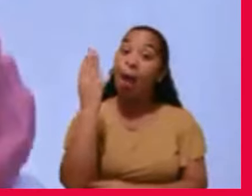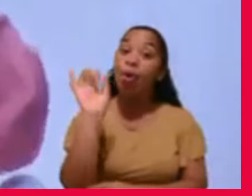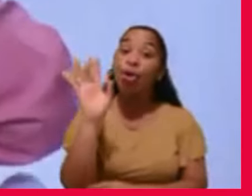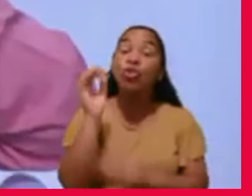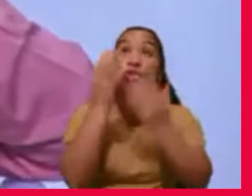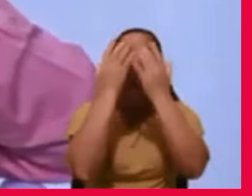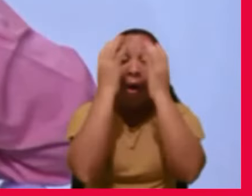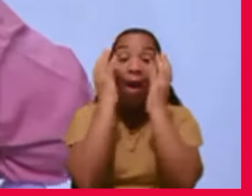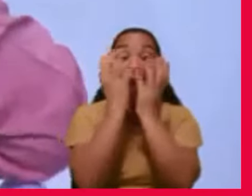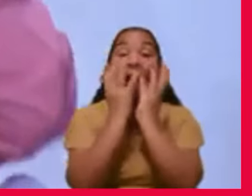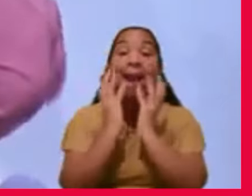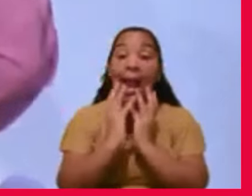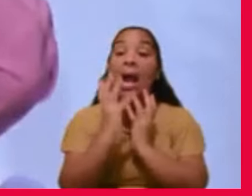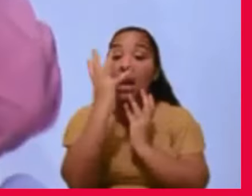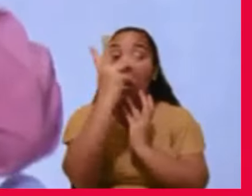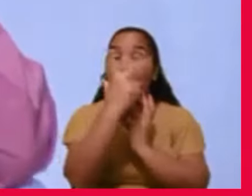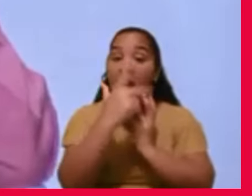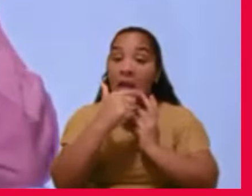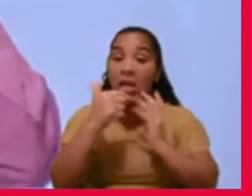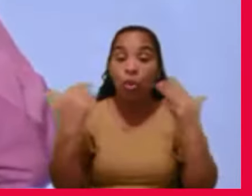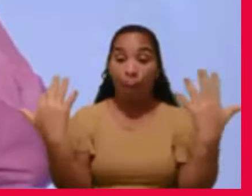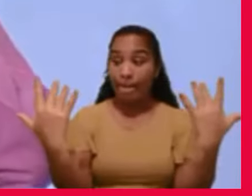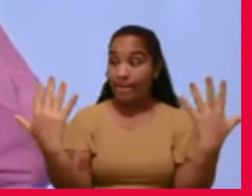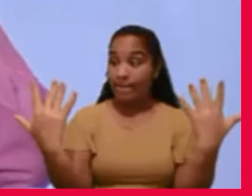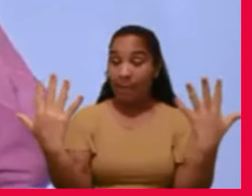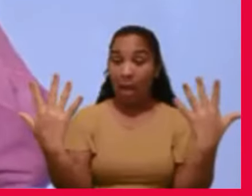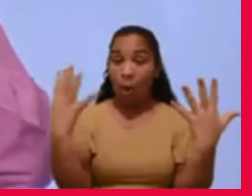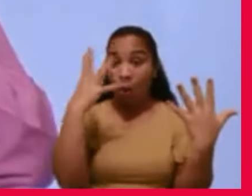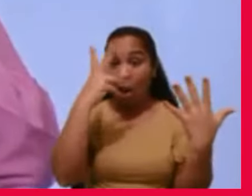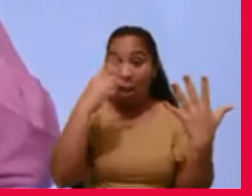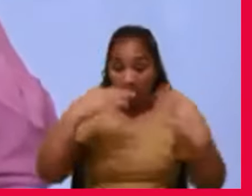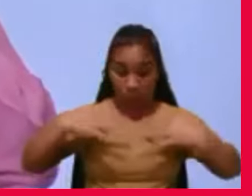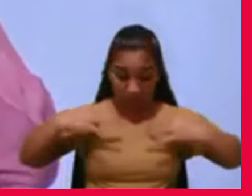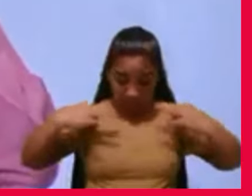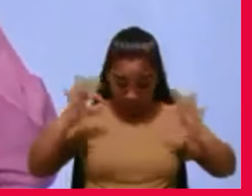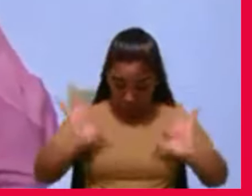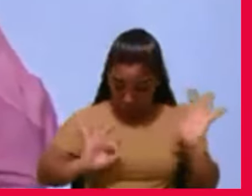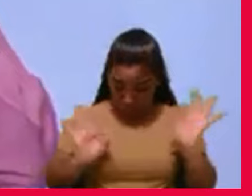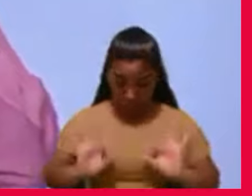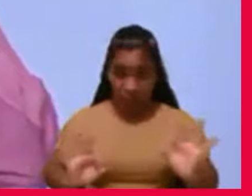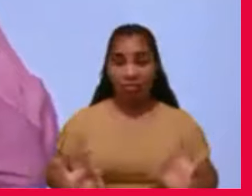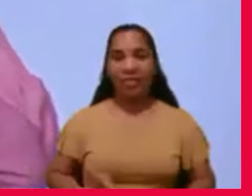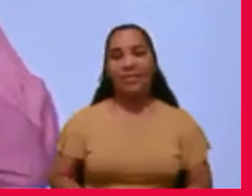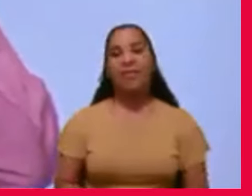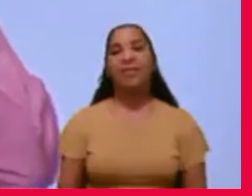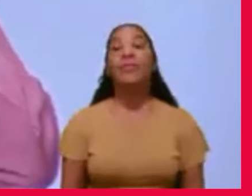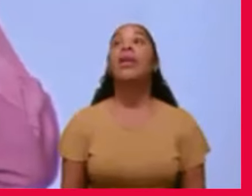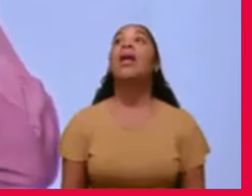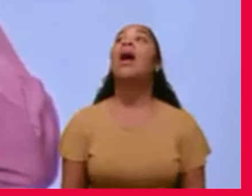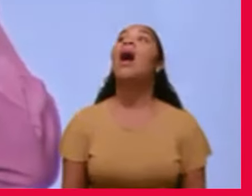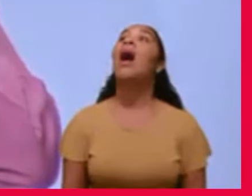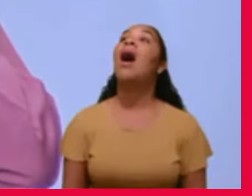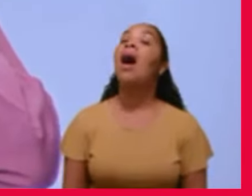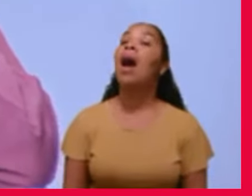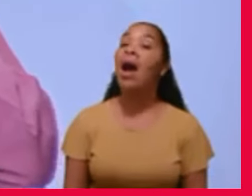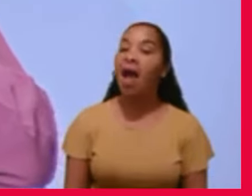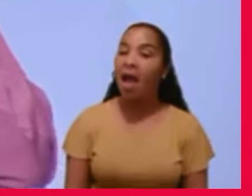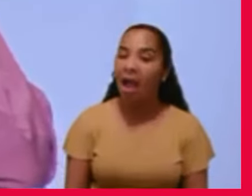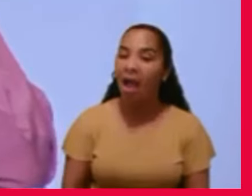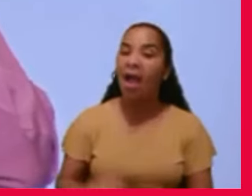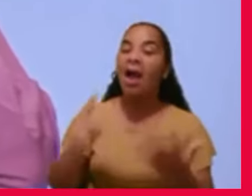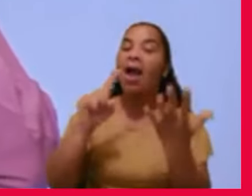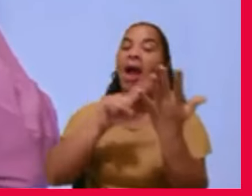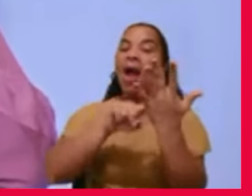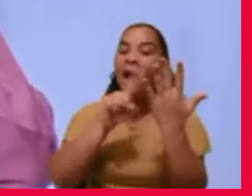lindas, o resto era imaginação, eu digo muita gente é bela de pau oco, tem um